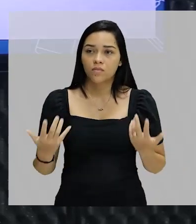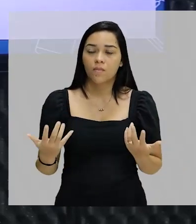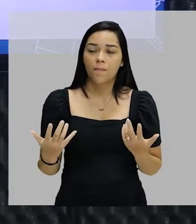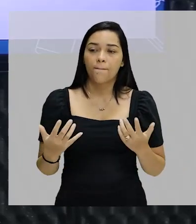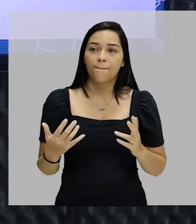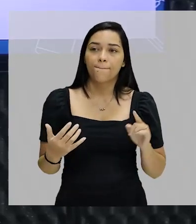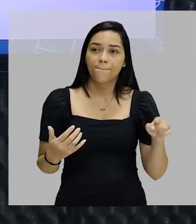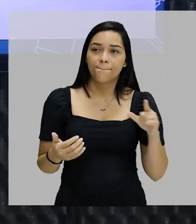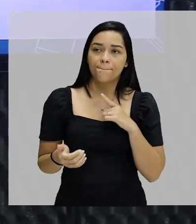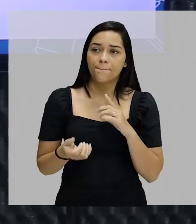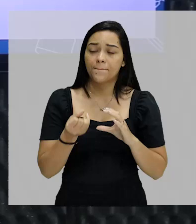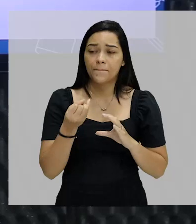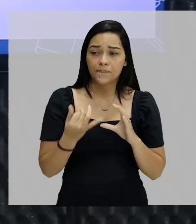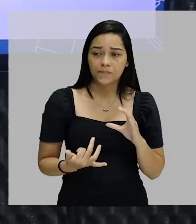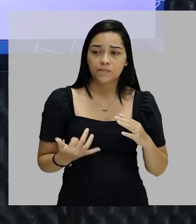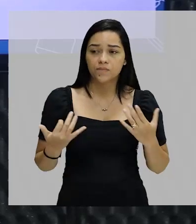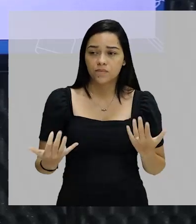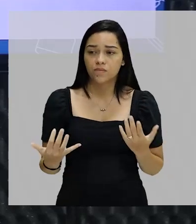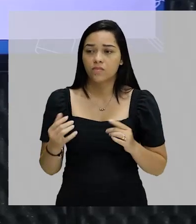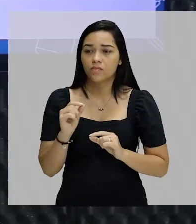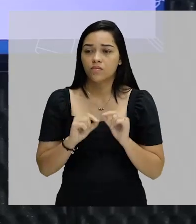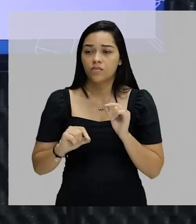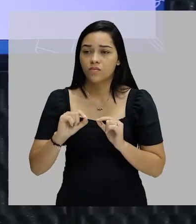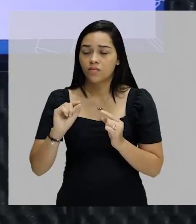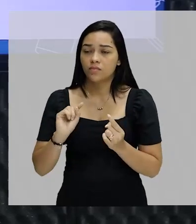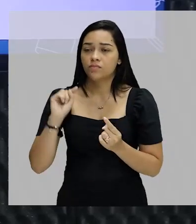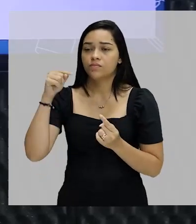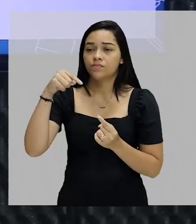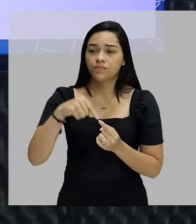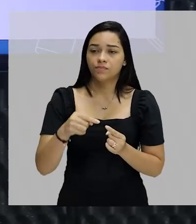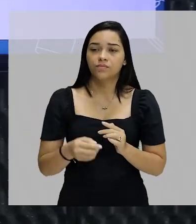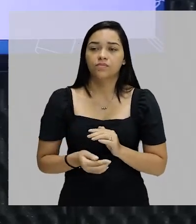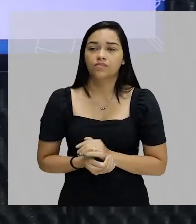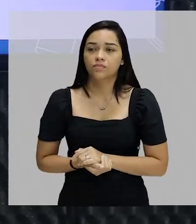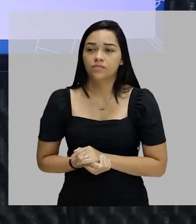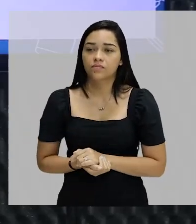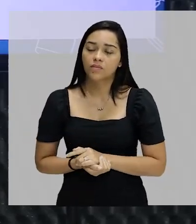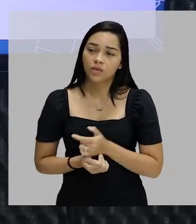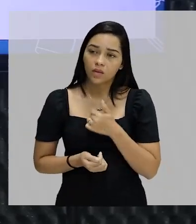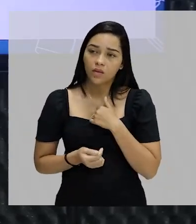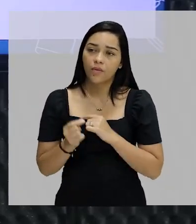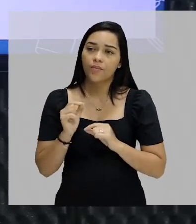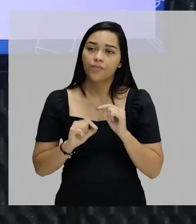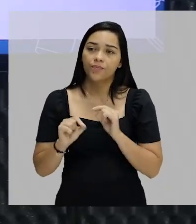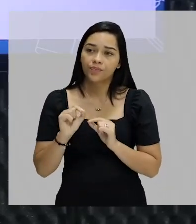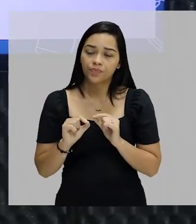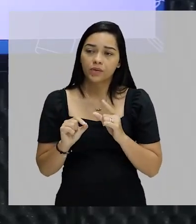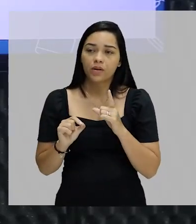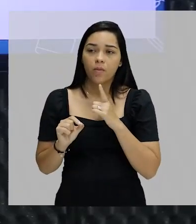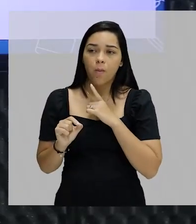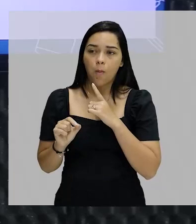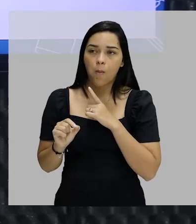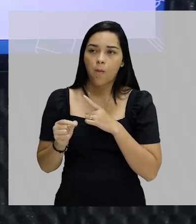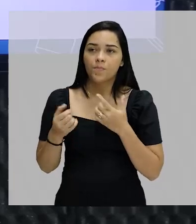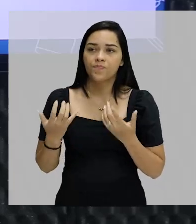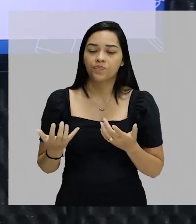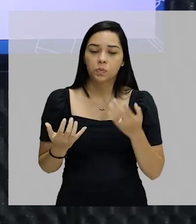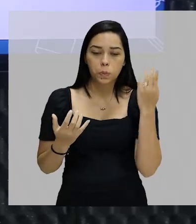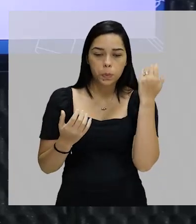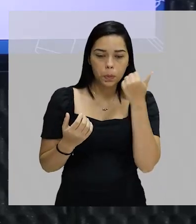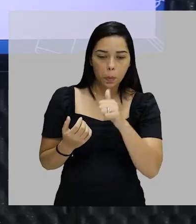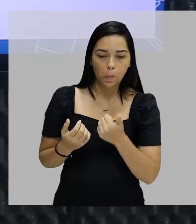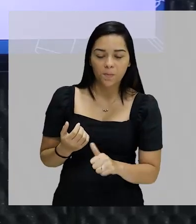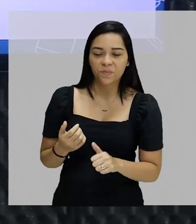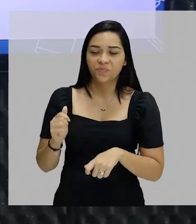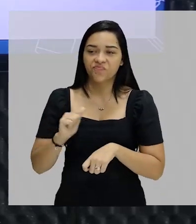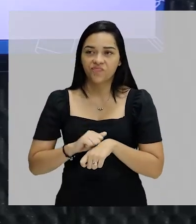condição, essa característica, é uma característica objetiva. Eu estou objetivamente analisando a